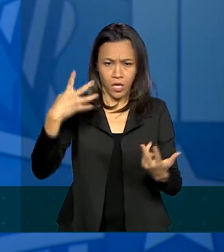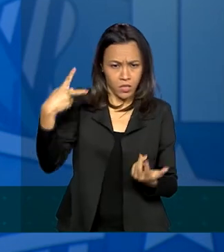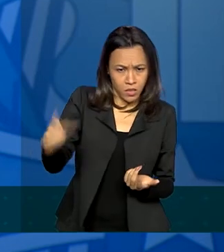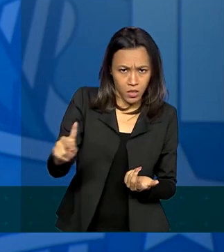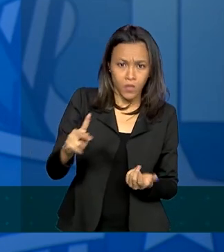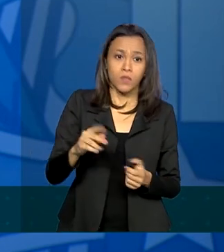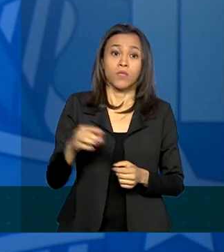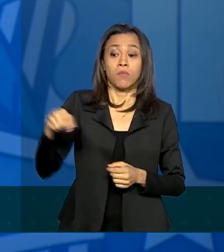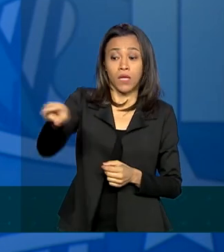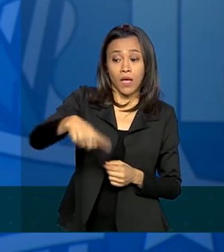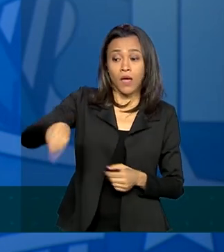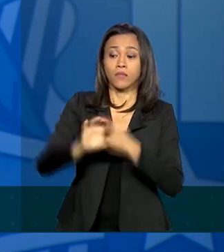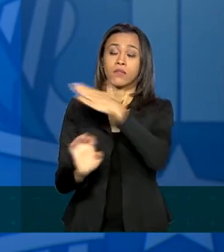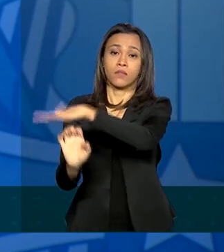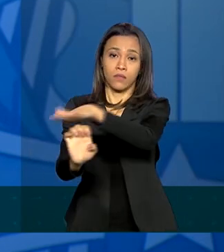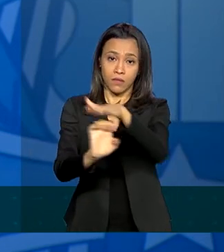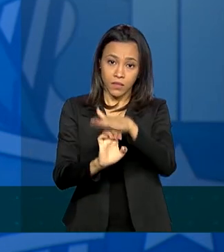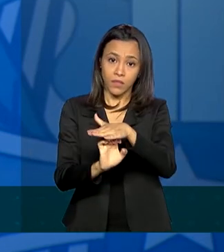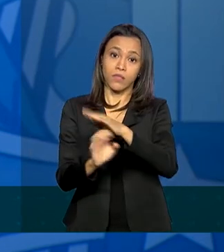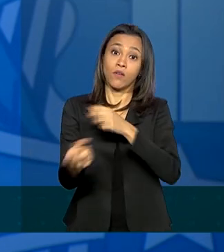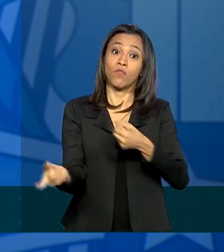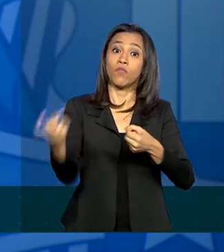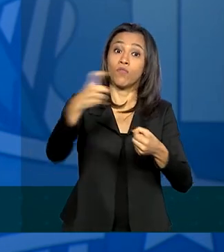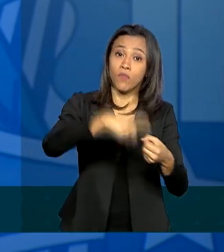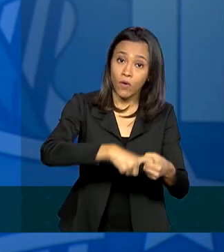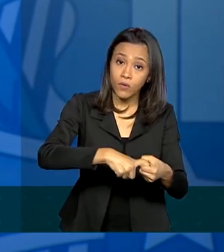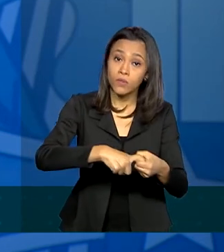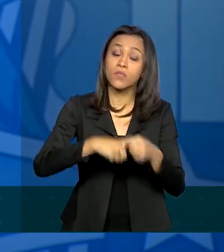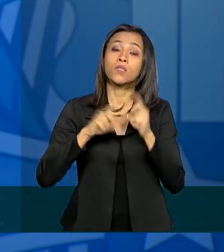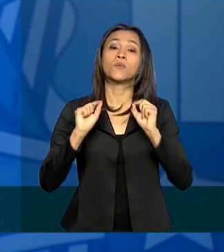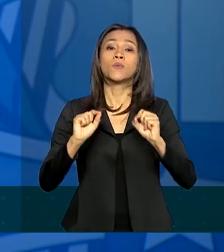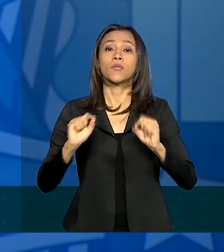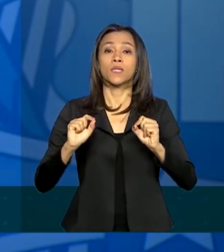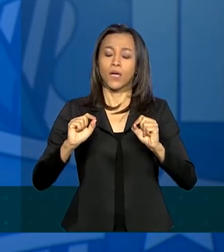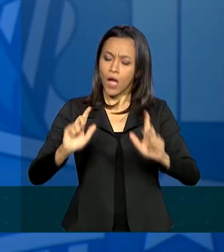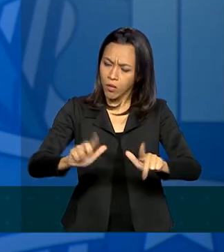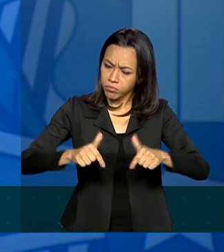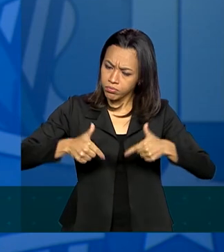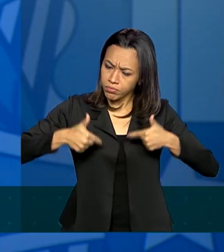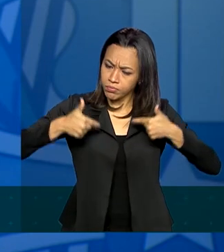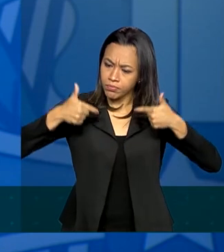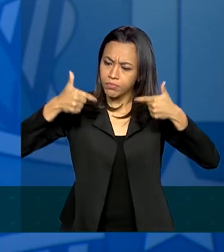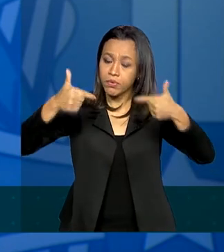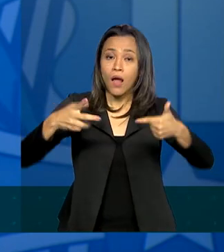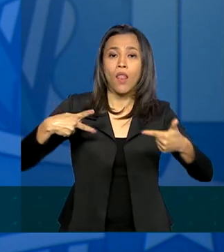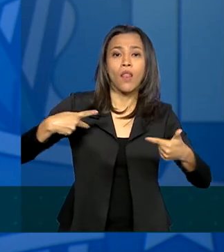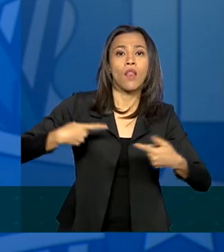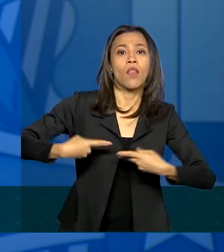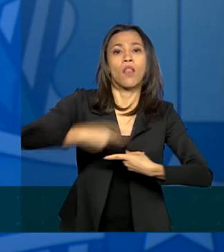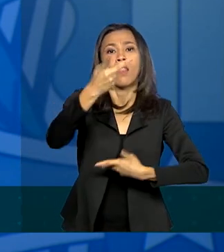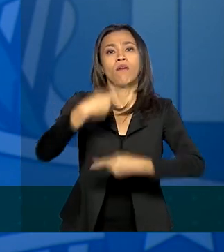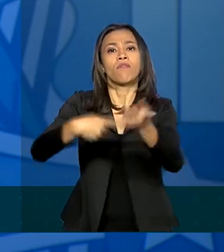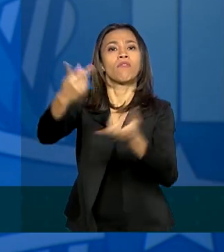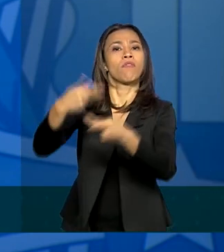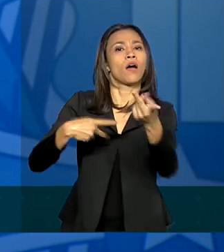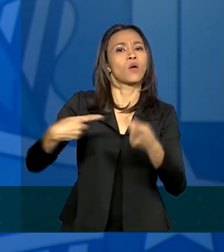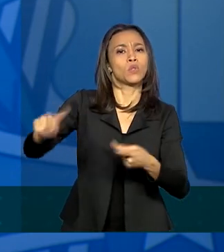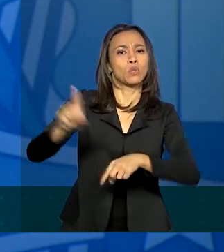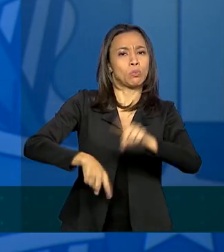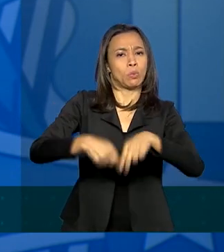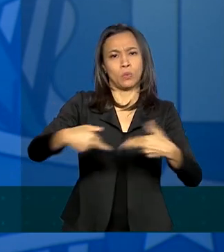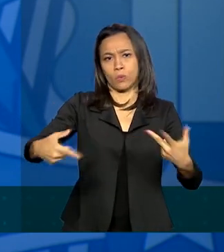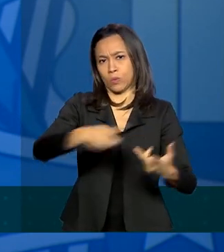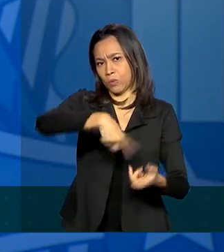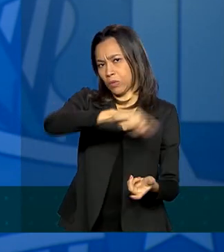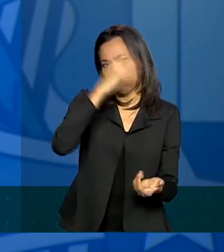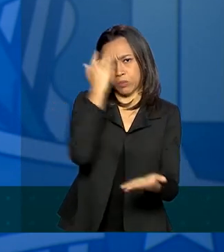para que as empresas voltem a trabalhar, levar os seus produtos e serviços para o consumidor